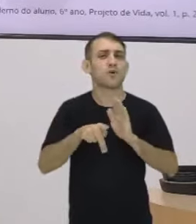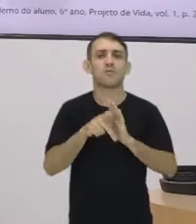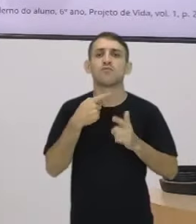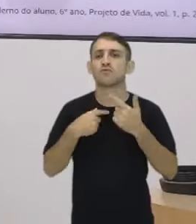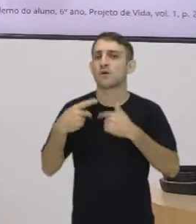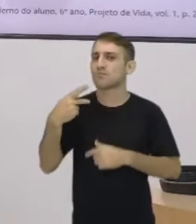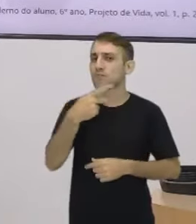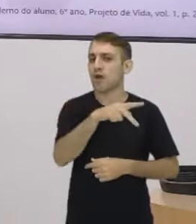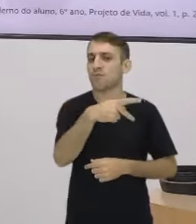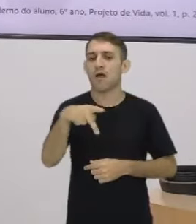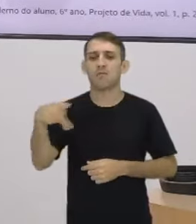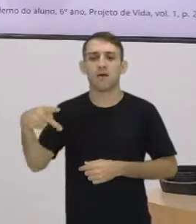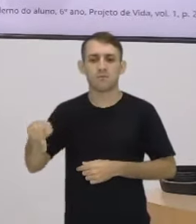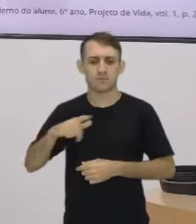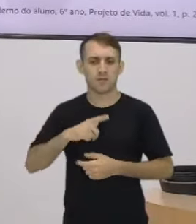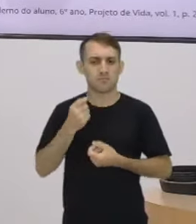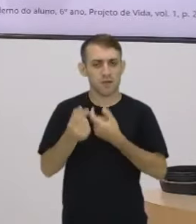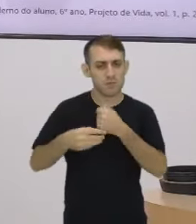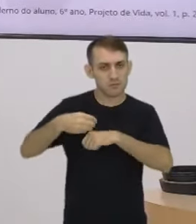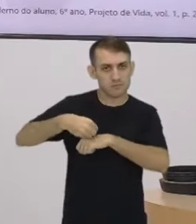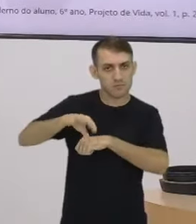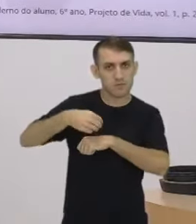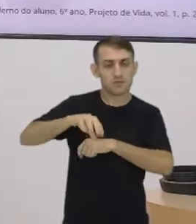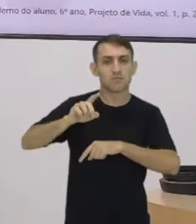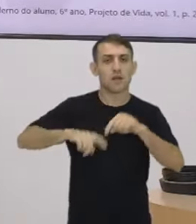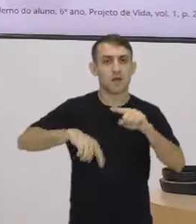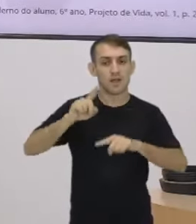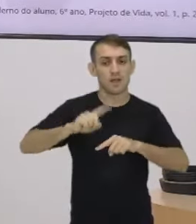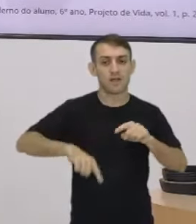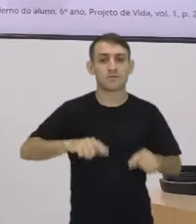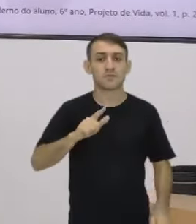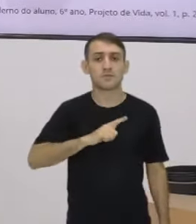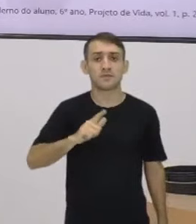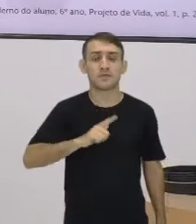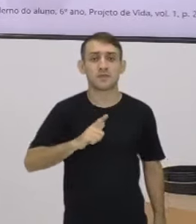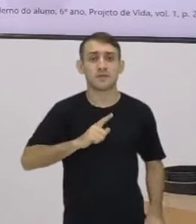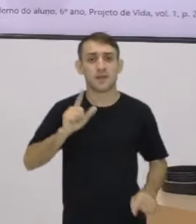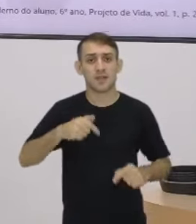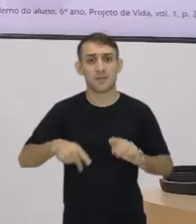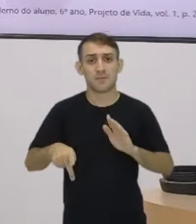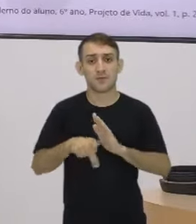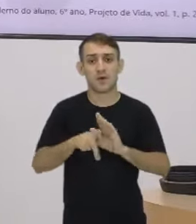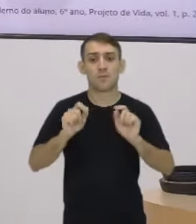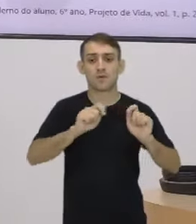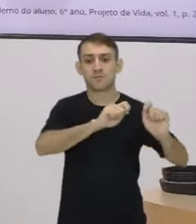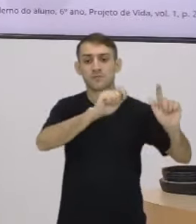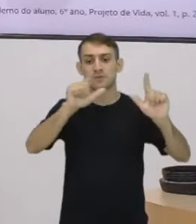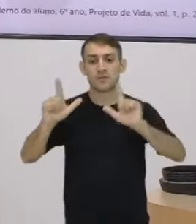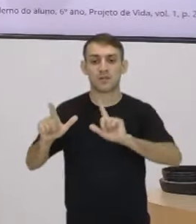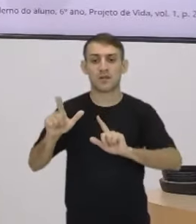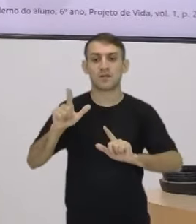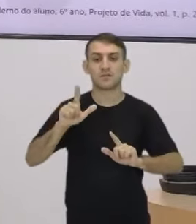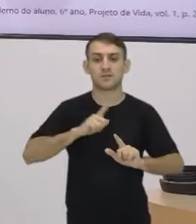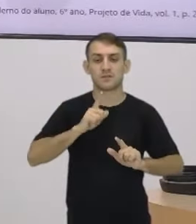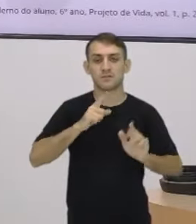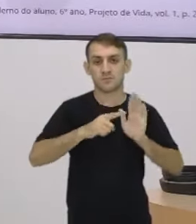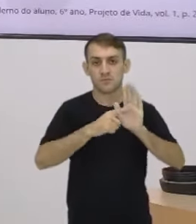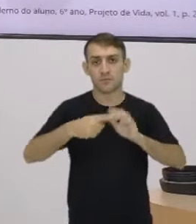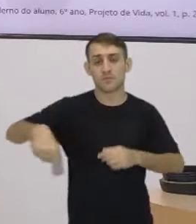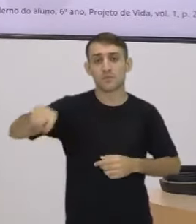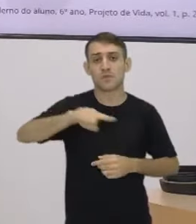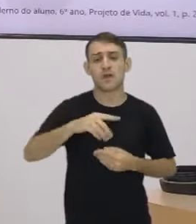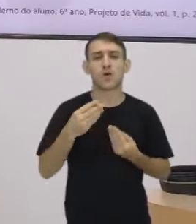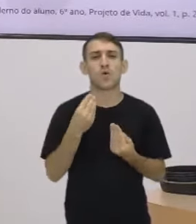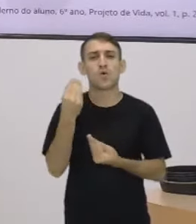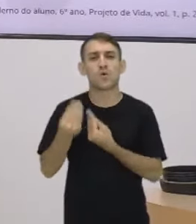um de vocês. Tem algumas dicas no nosso material, que fica aí, já também no próximo slide, a gente vai mostrar pra vocês, como